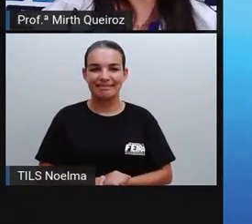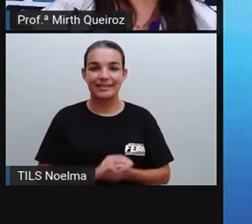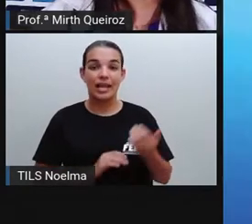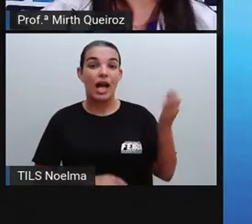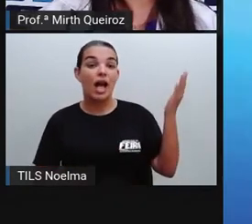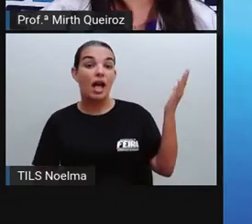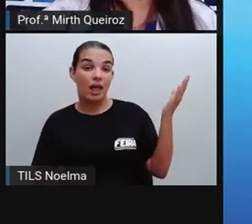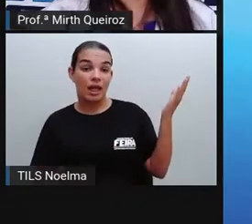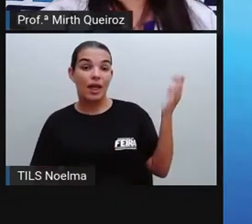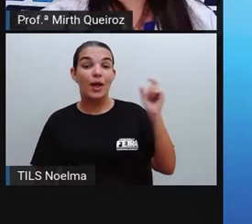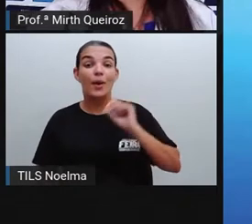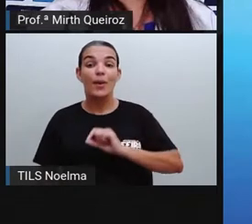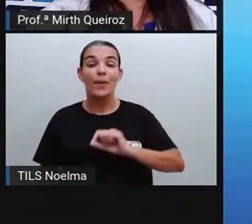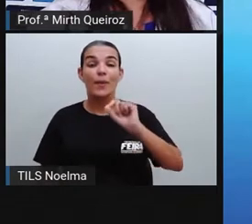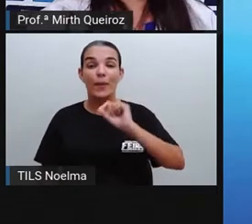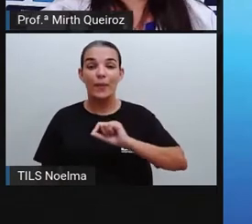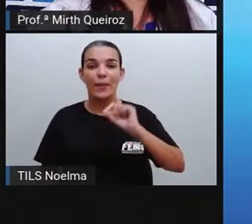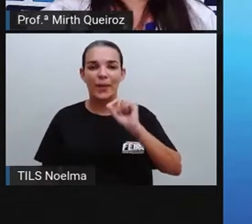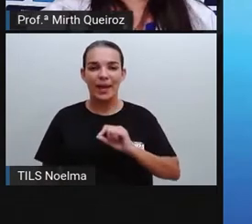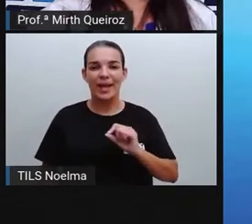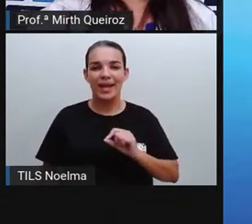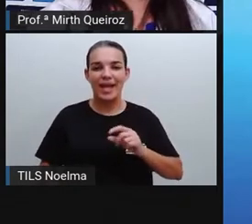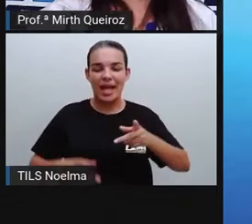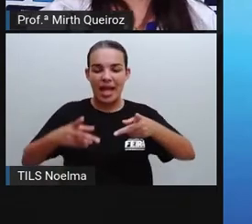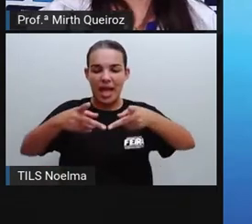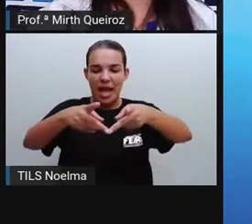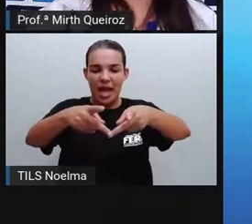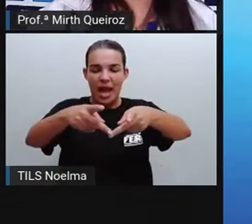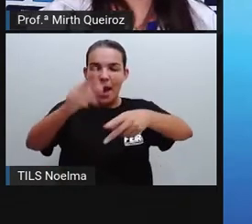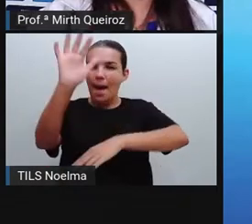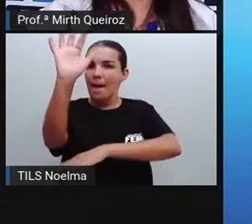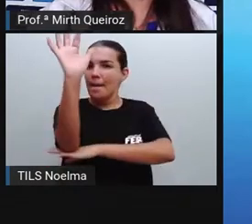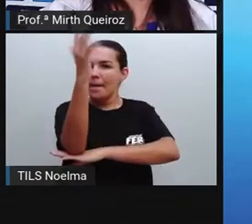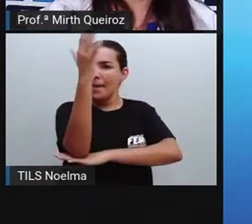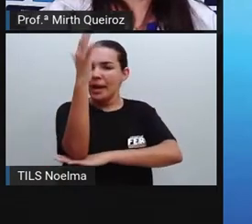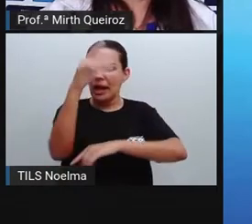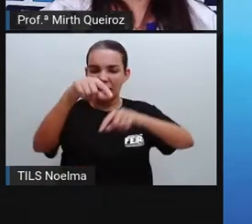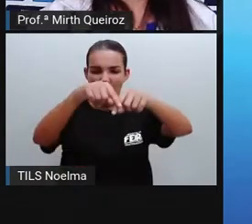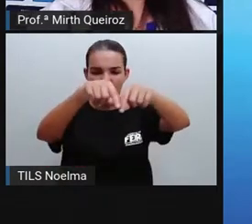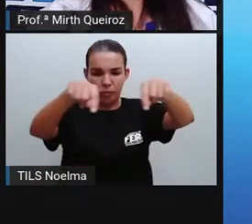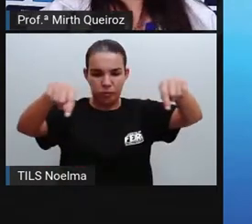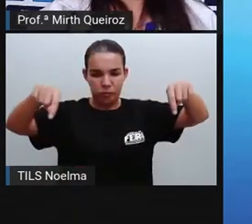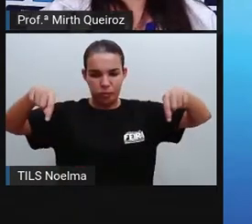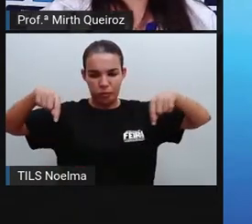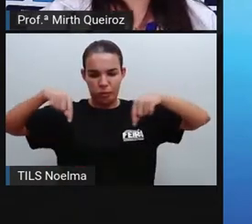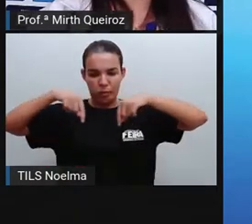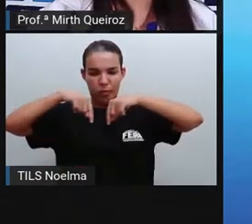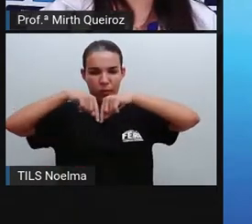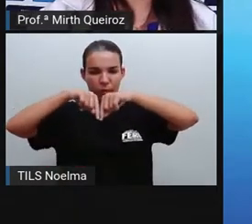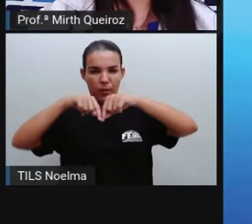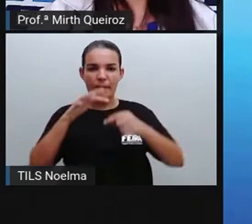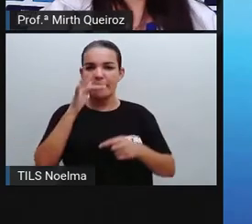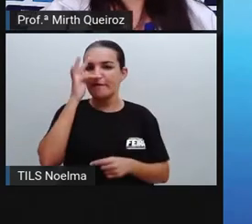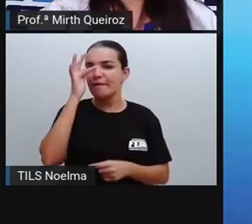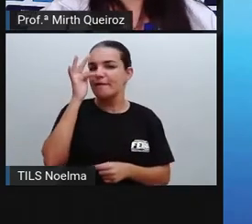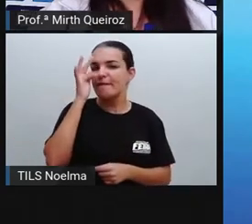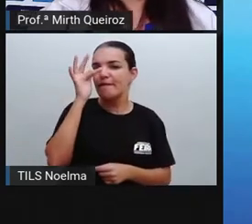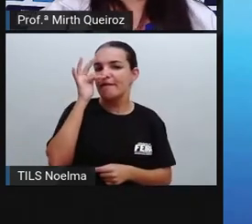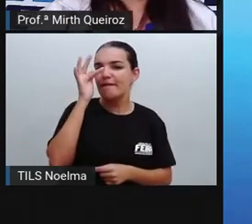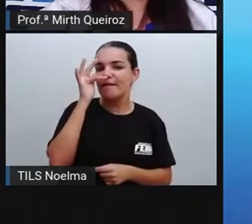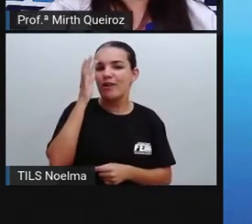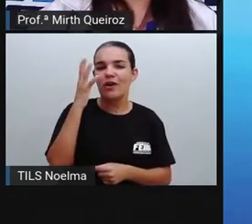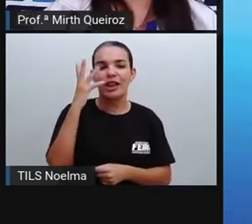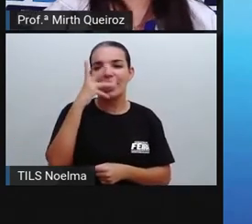E a lenda da Vitória Régia? A Vitória Régia, a lenda da Vitória Régia é outra lenda